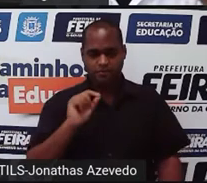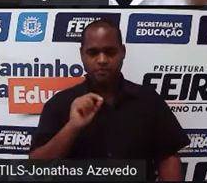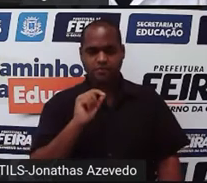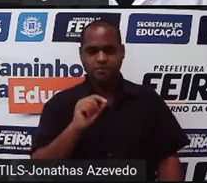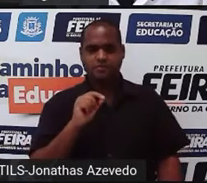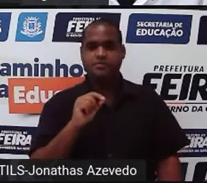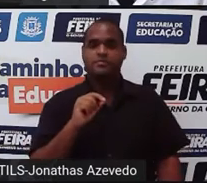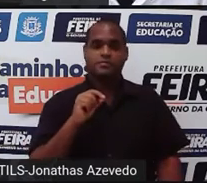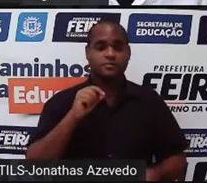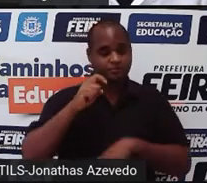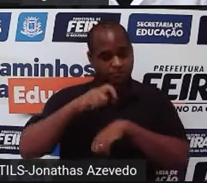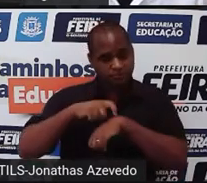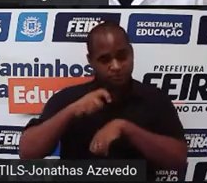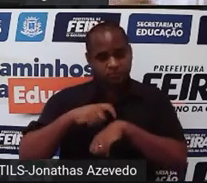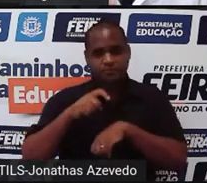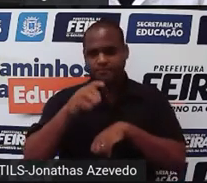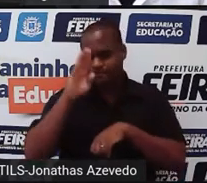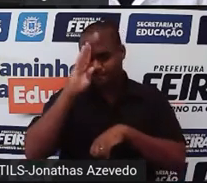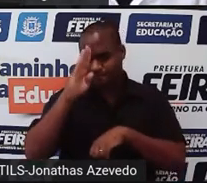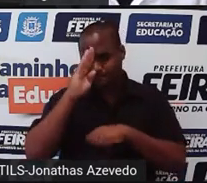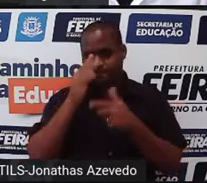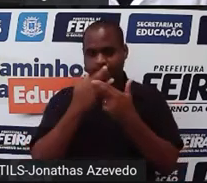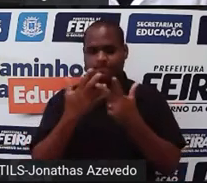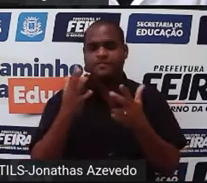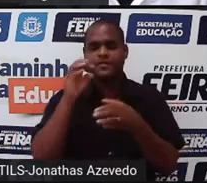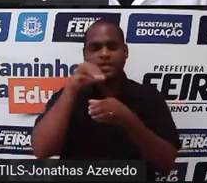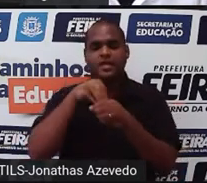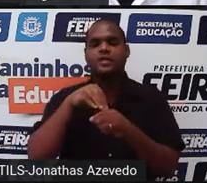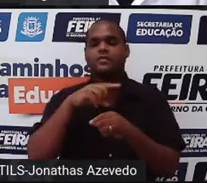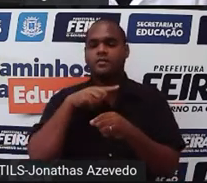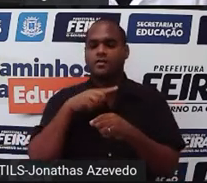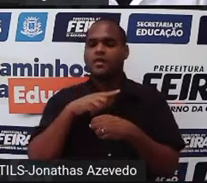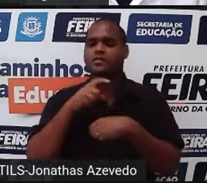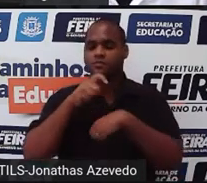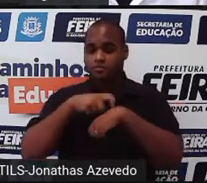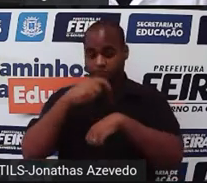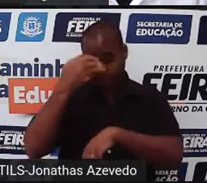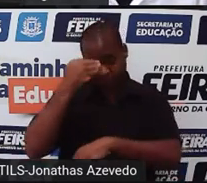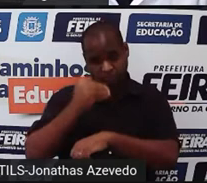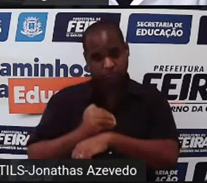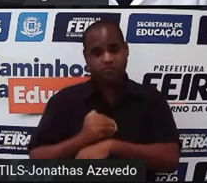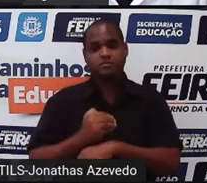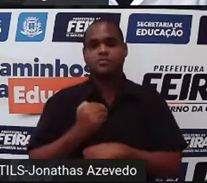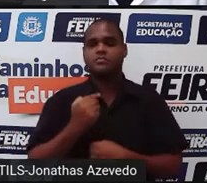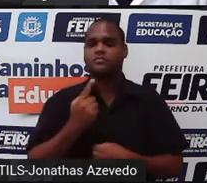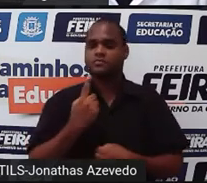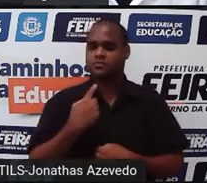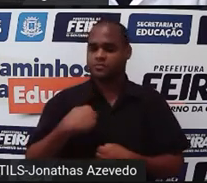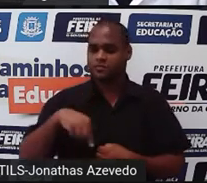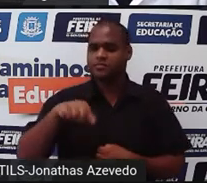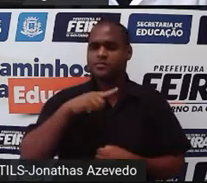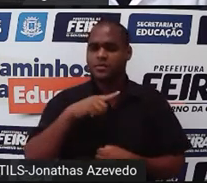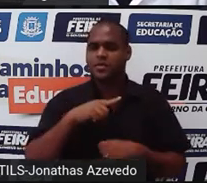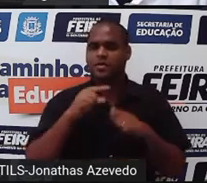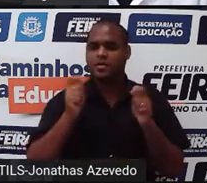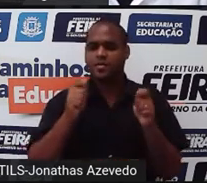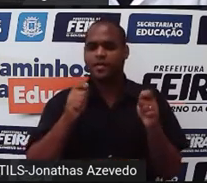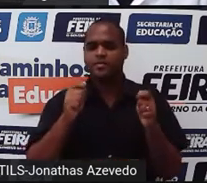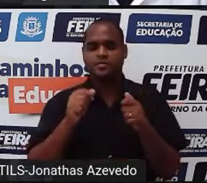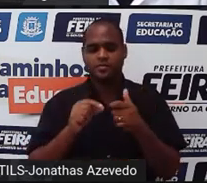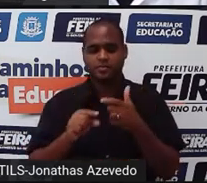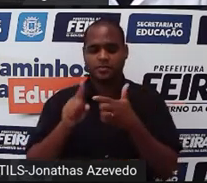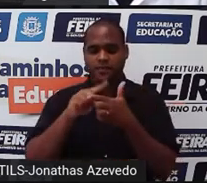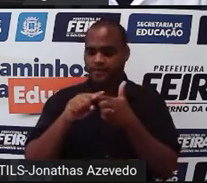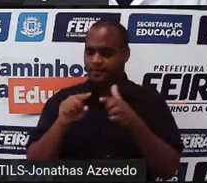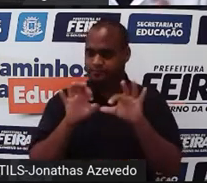E principalmente, porque dentro desse tempo, a gente pode dividir a